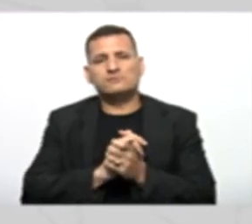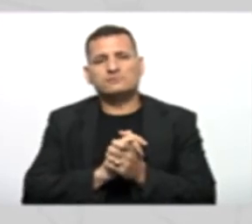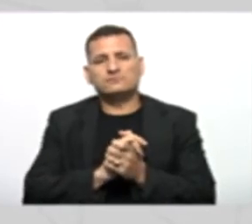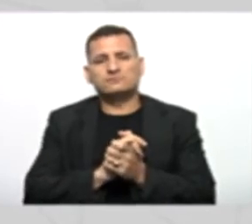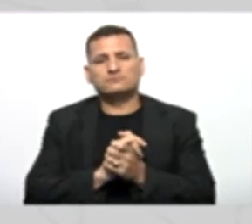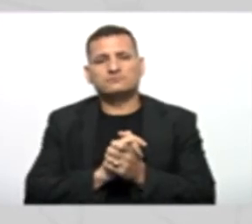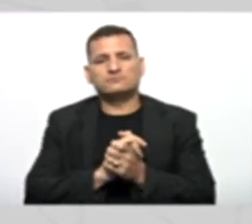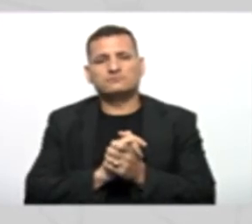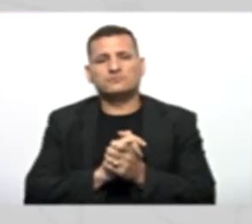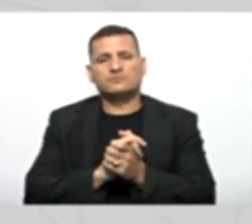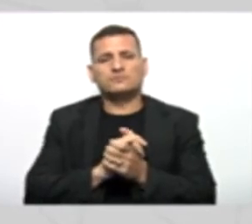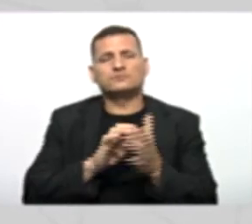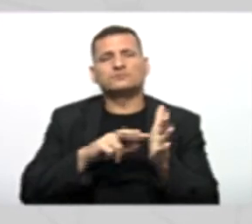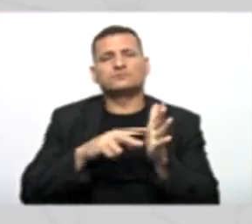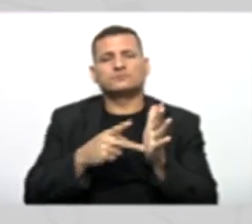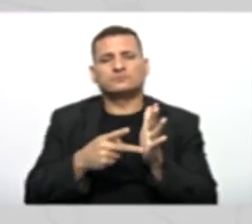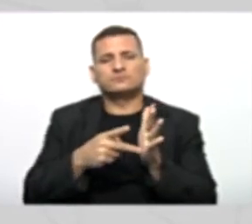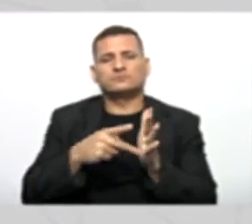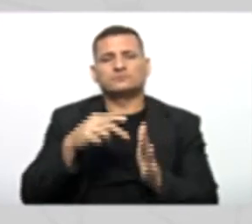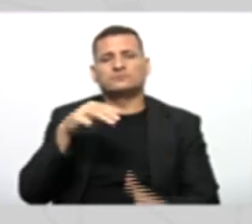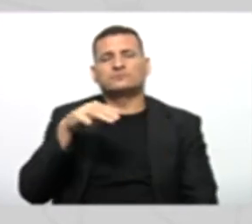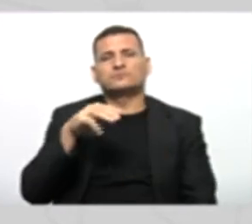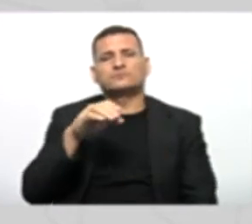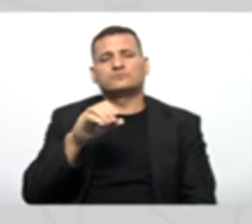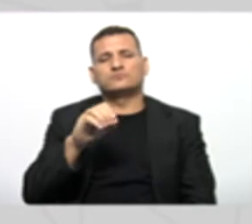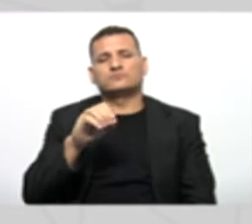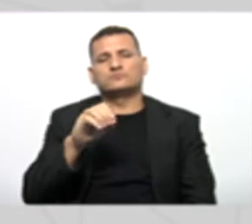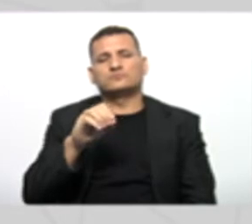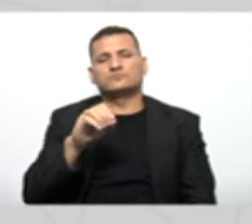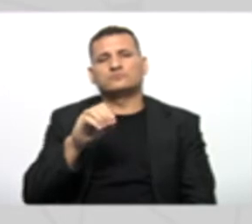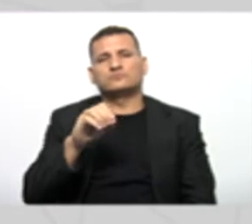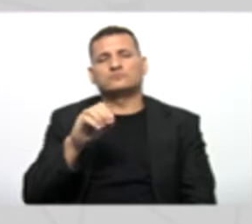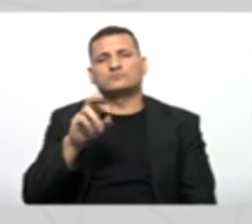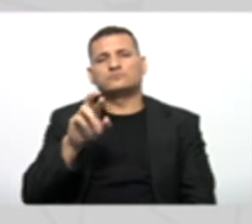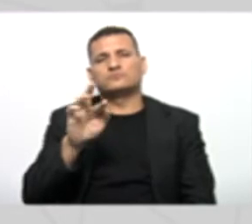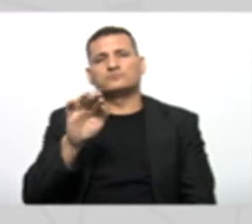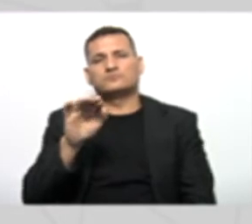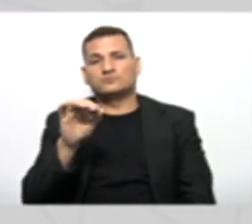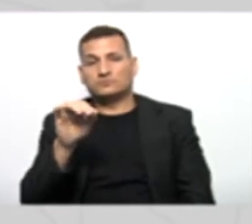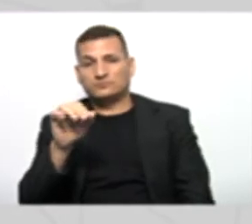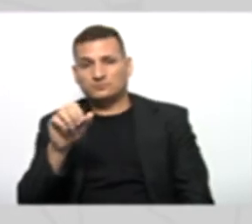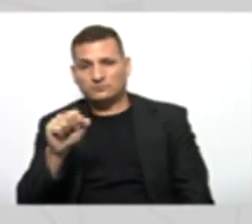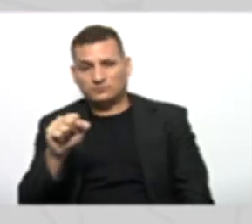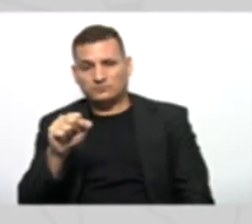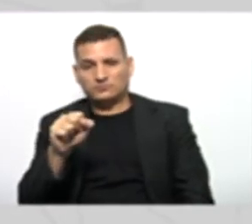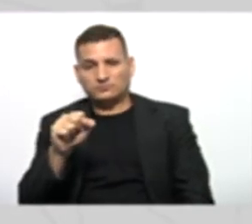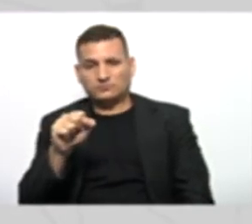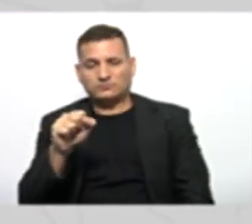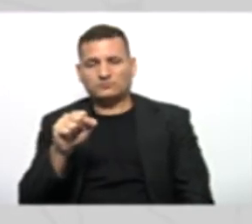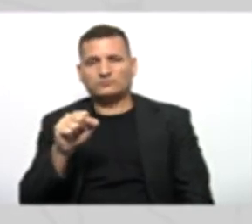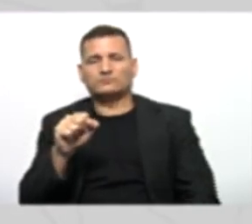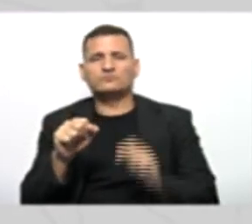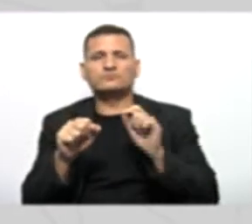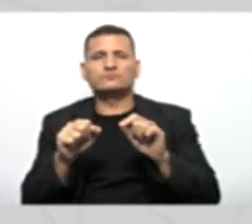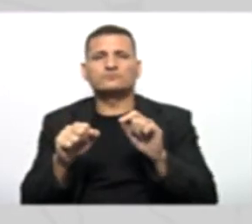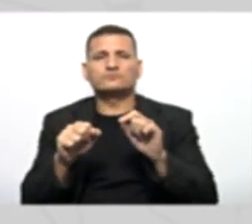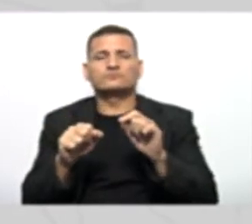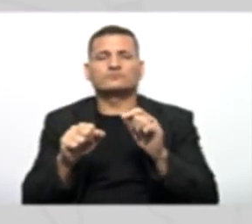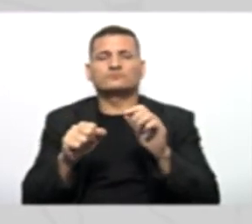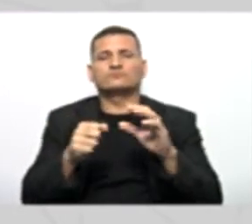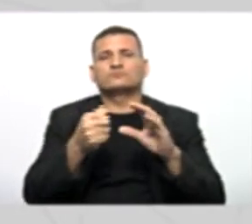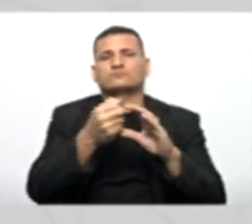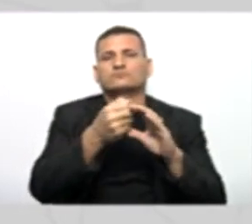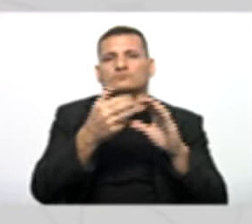a objetos Isso representa Uma característica Que permite Que atributos Iguais Sejam tratados De formas Diferentes Em